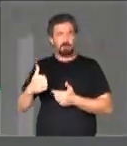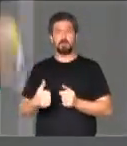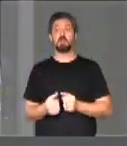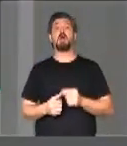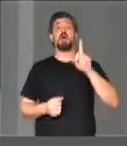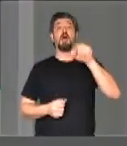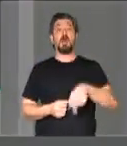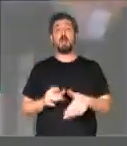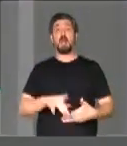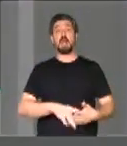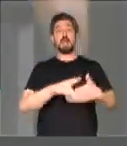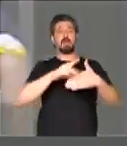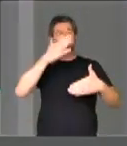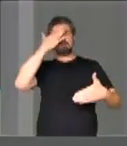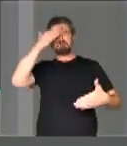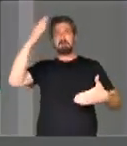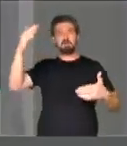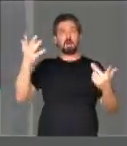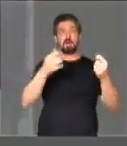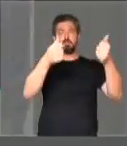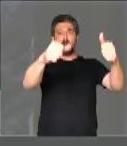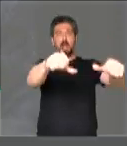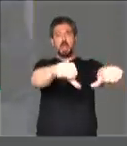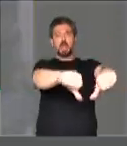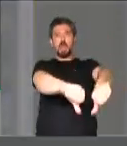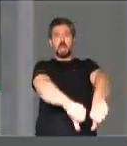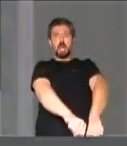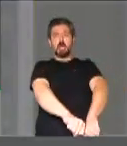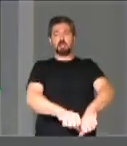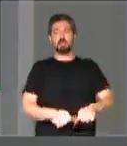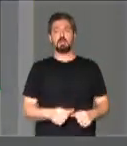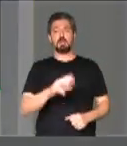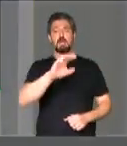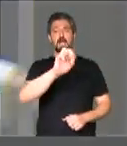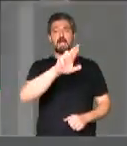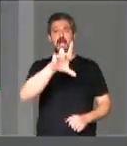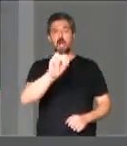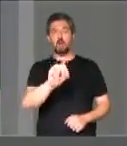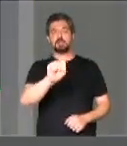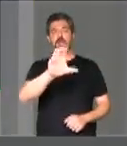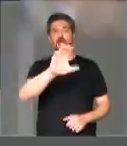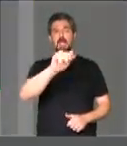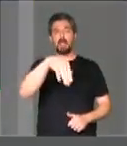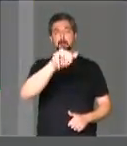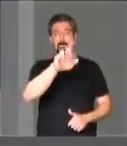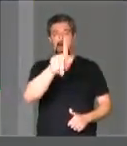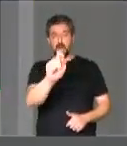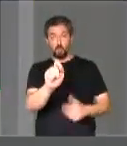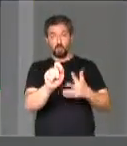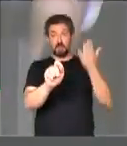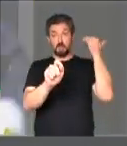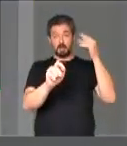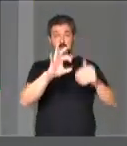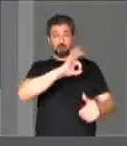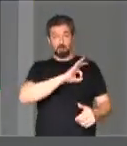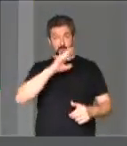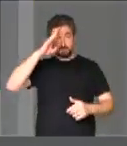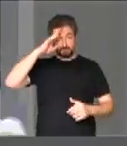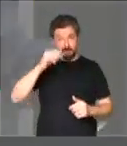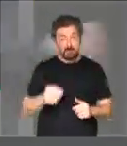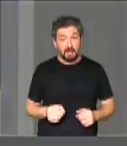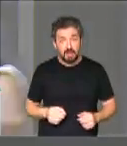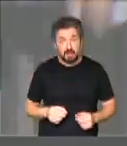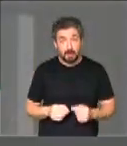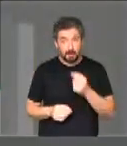um que era líder de audiência, agora está caindo as tabelas, seu Carlos Camargo, que quando foi guarda, da polícia